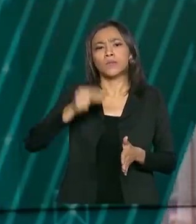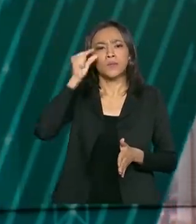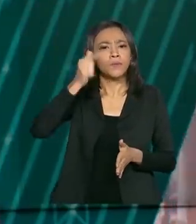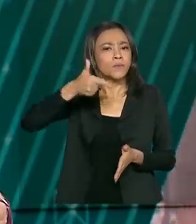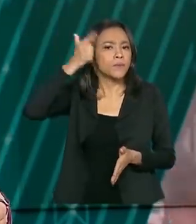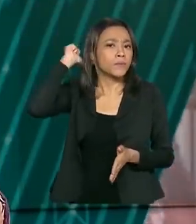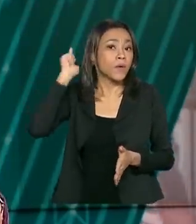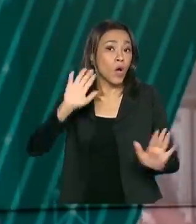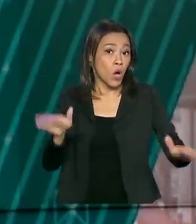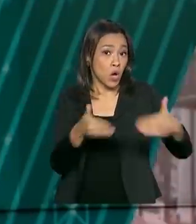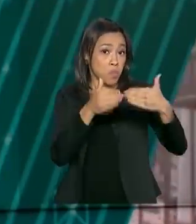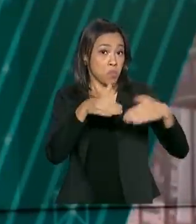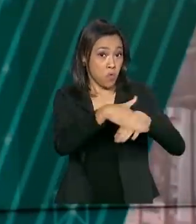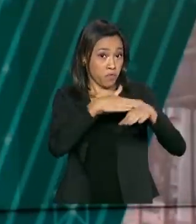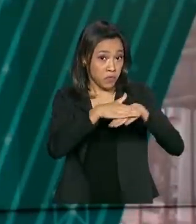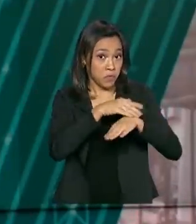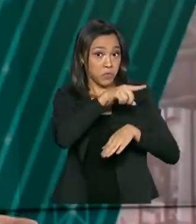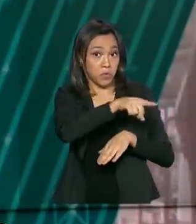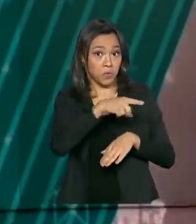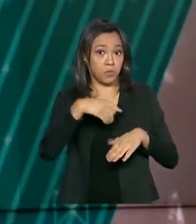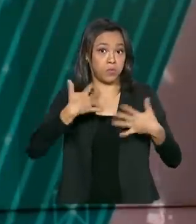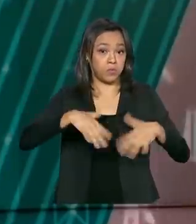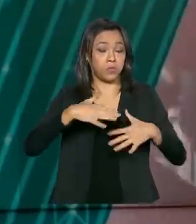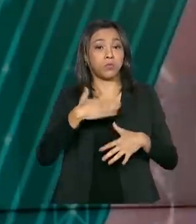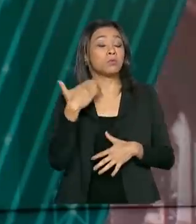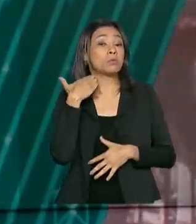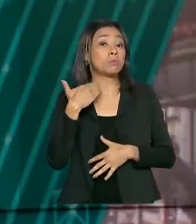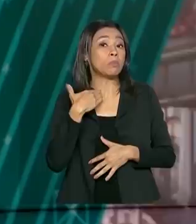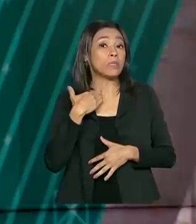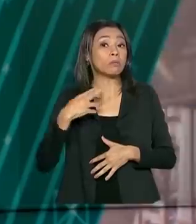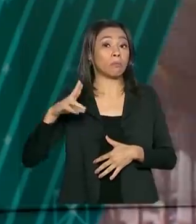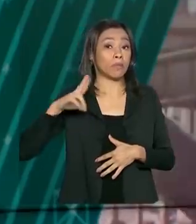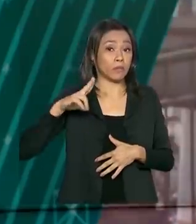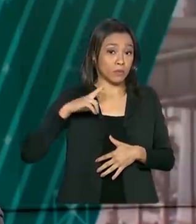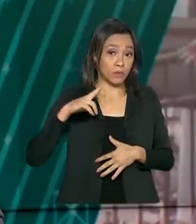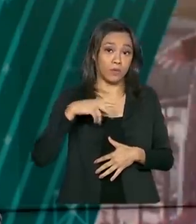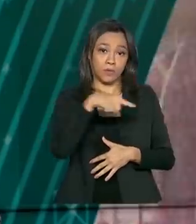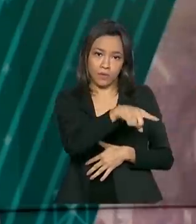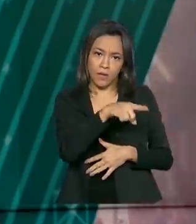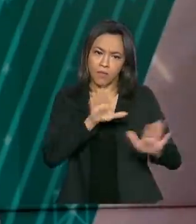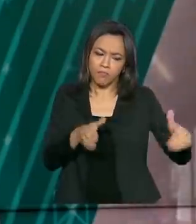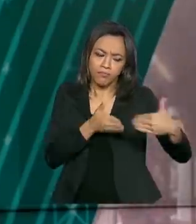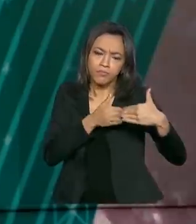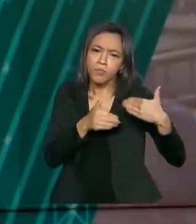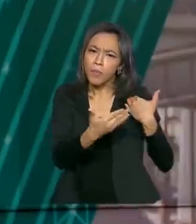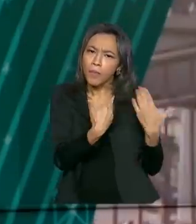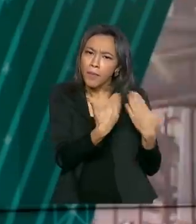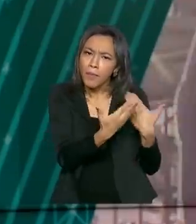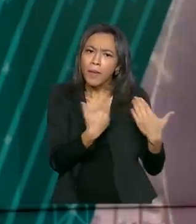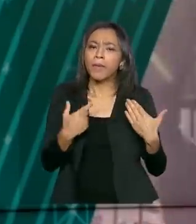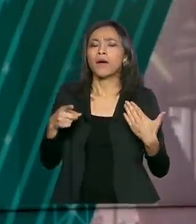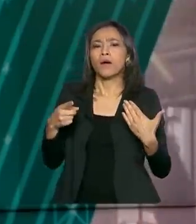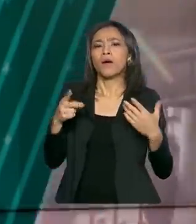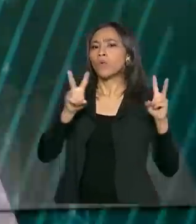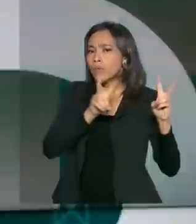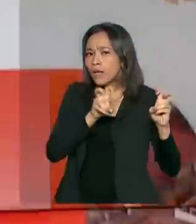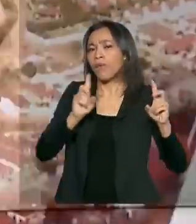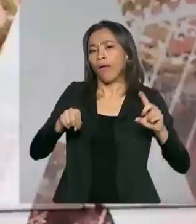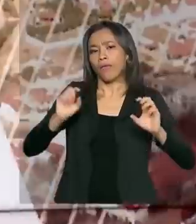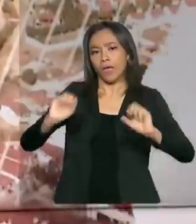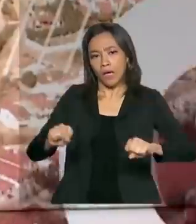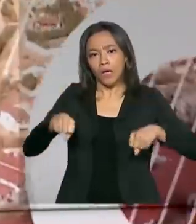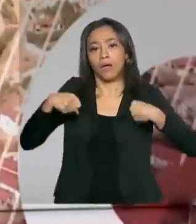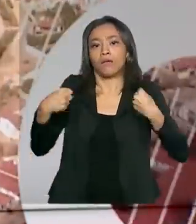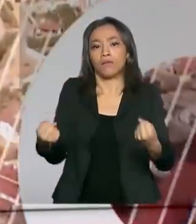maiores bancos privados do país neste fim de semana. Na pauta, a recuperação da economia brasileira após a crise